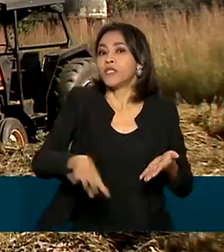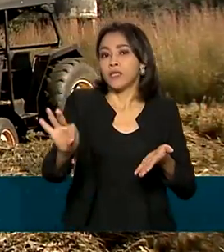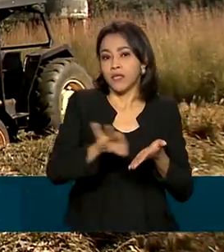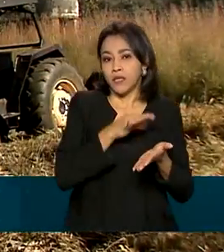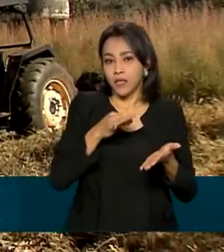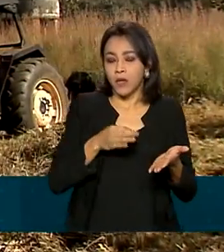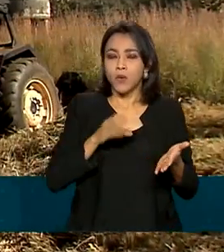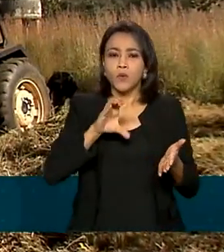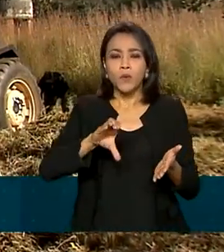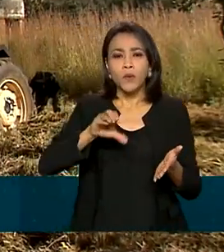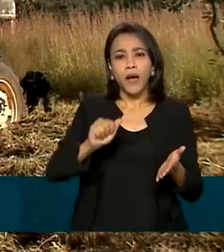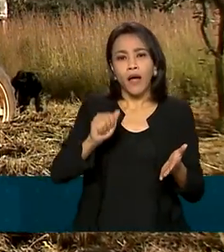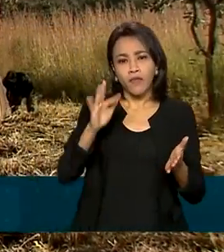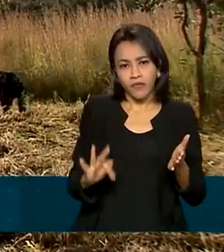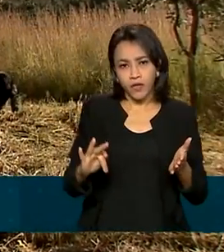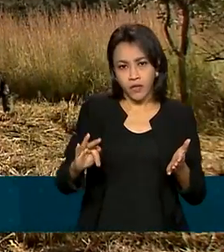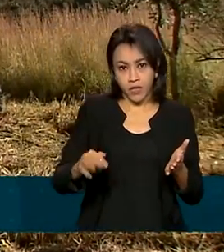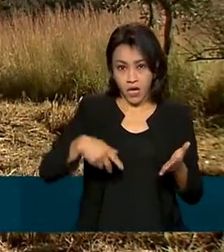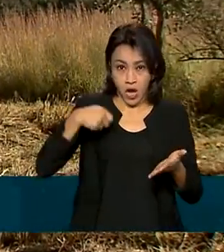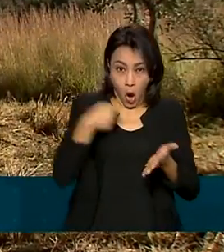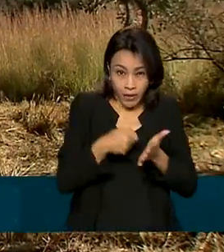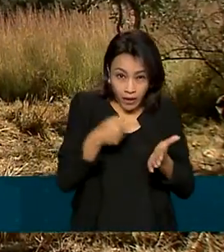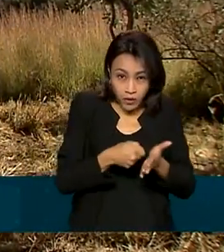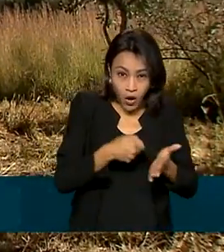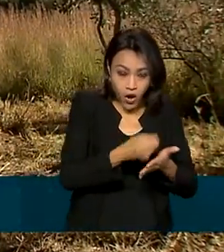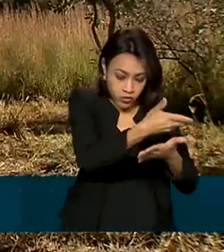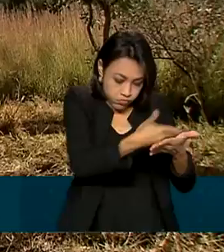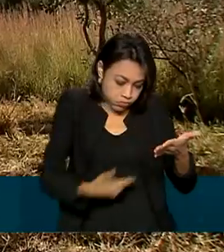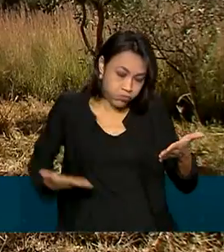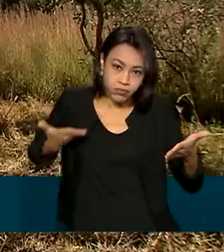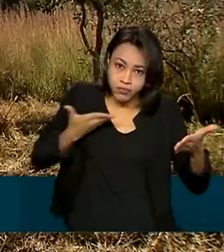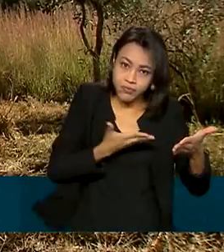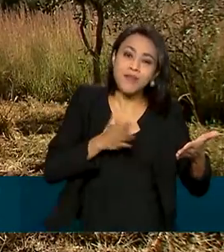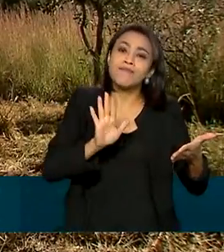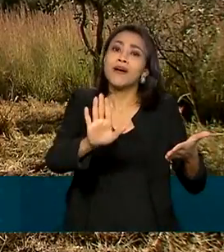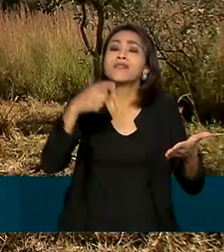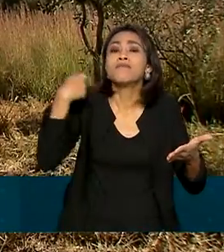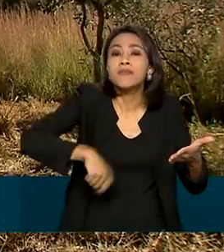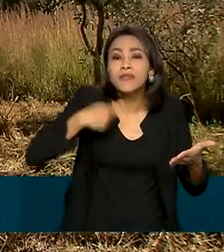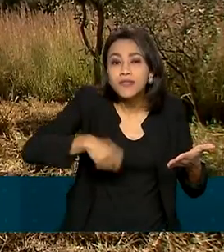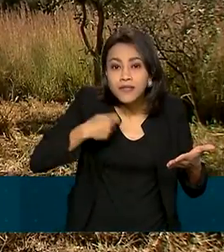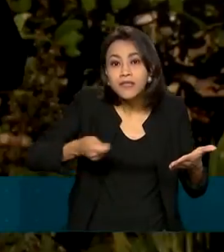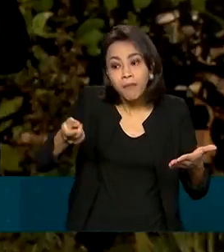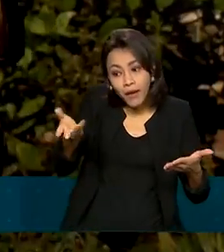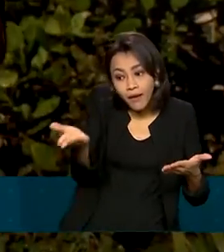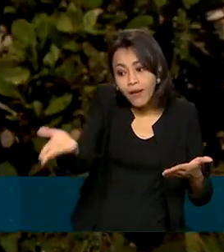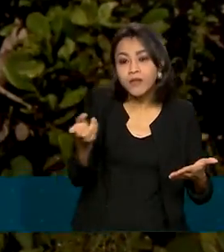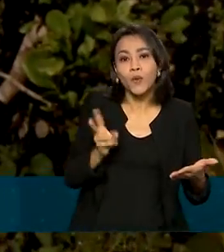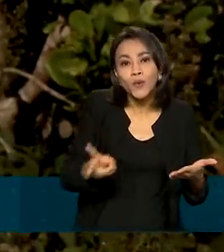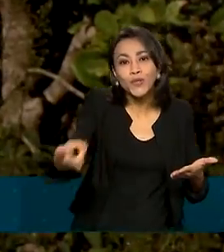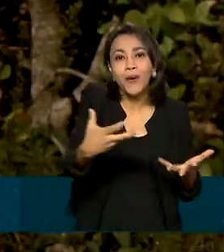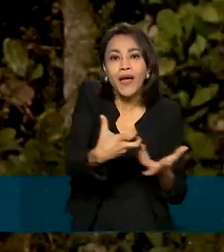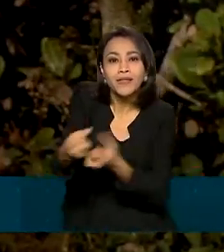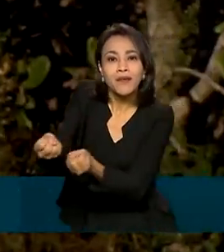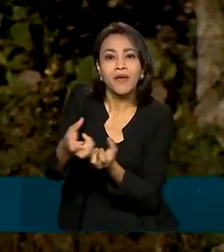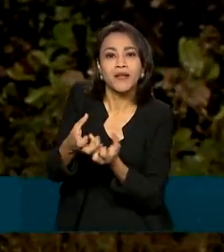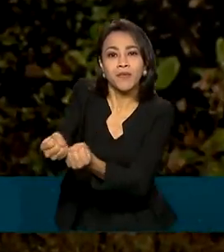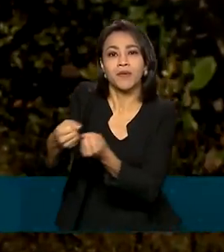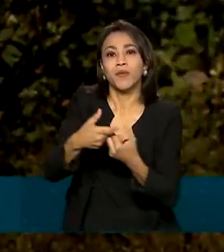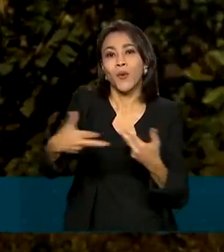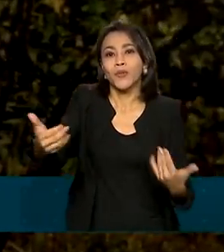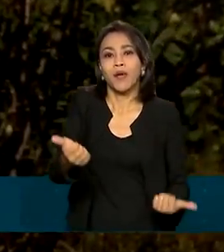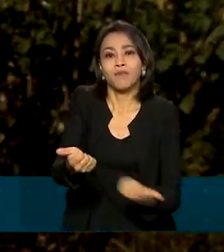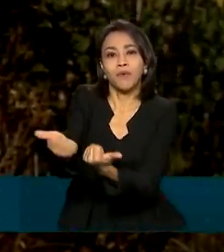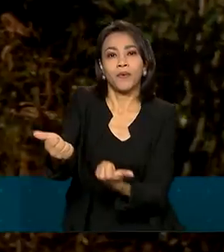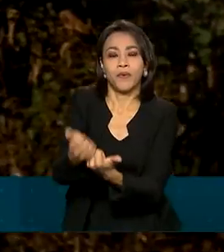O cadastro não é obrigatório, mas é necessário para dar sequência aos benefícios dos programas do governo.